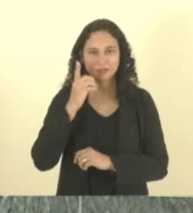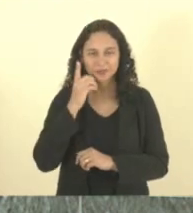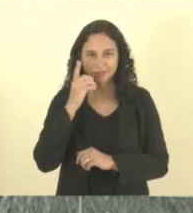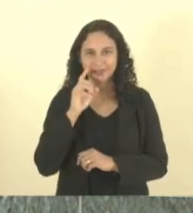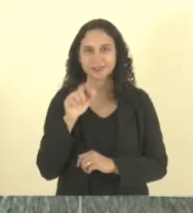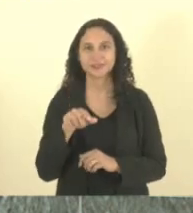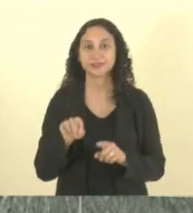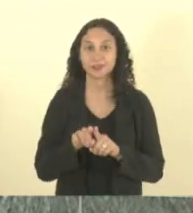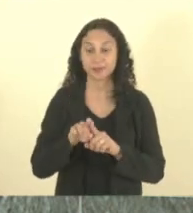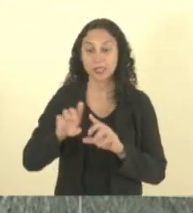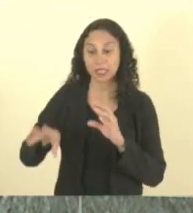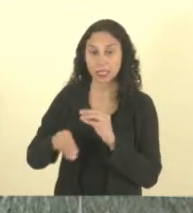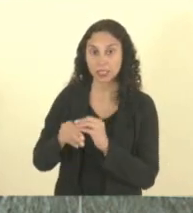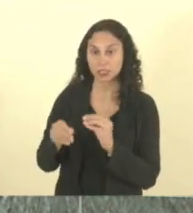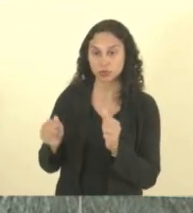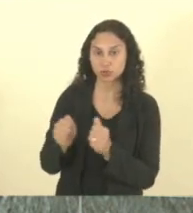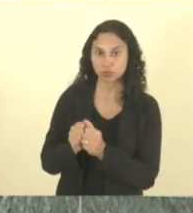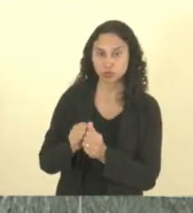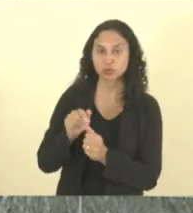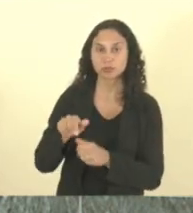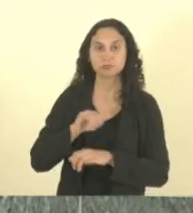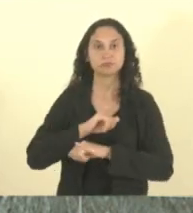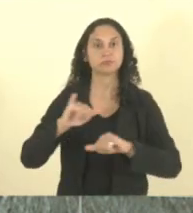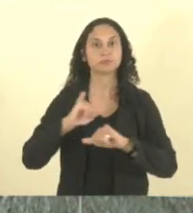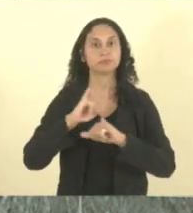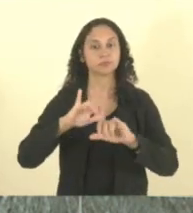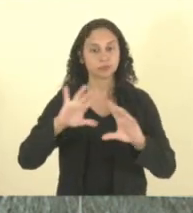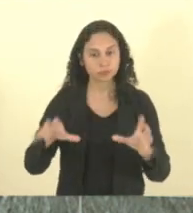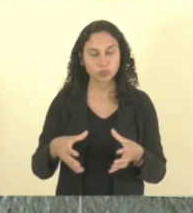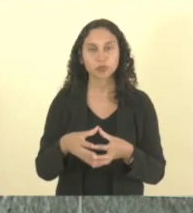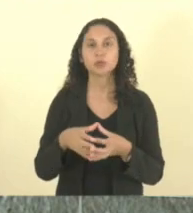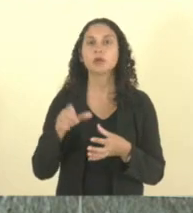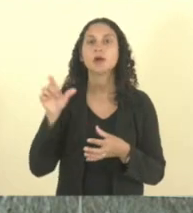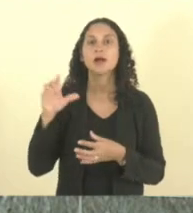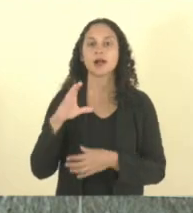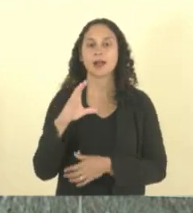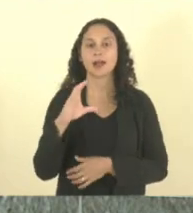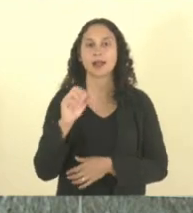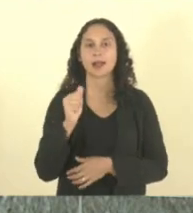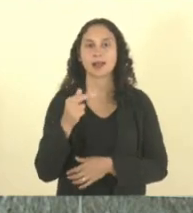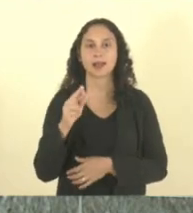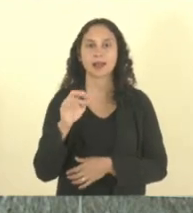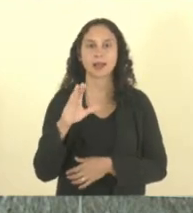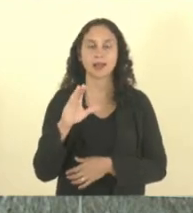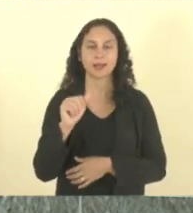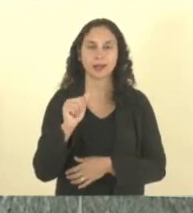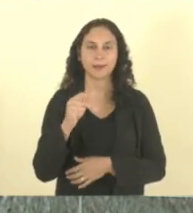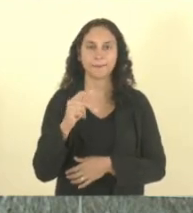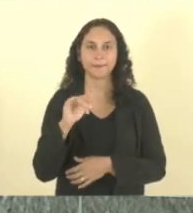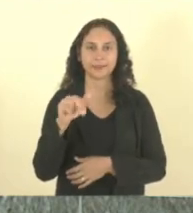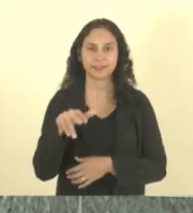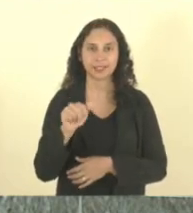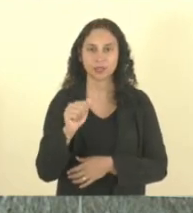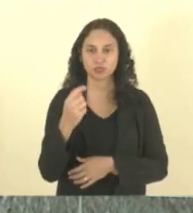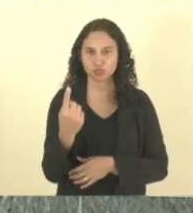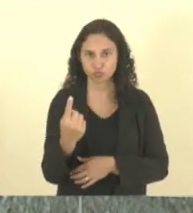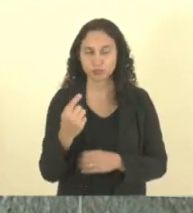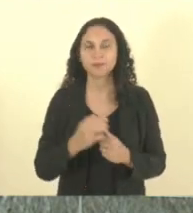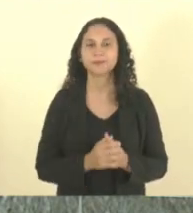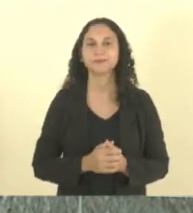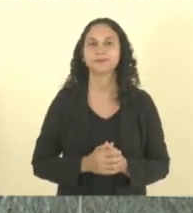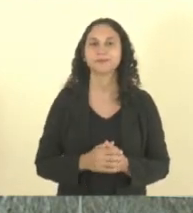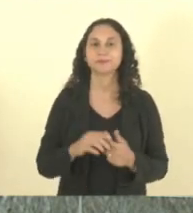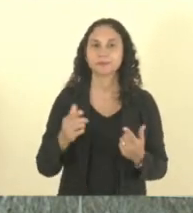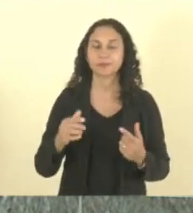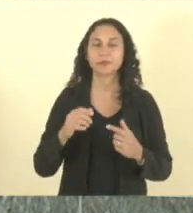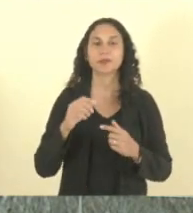.976, declarando de unidade pública a Associação dos Moradores do Conjunto Carapina 1. Eu estou avocando relatoria. Item 3